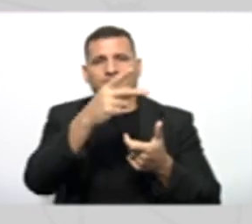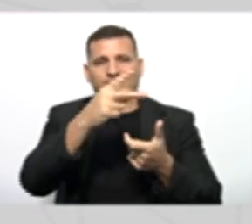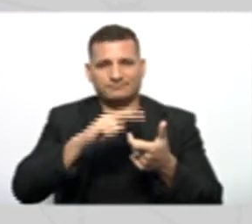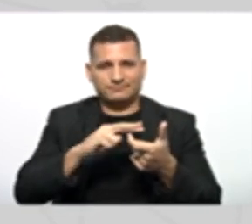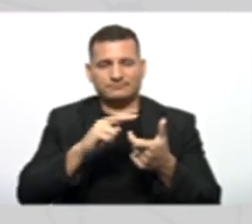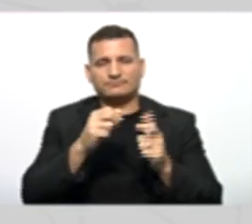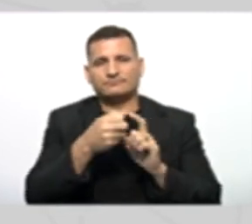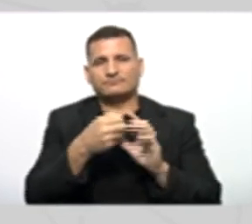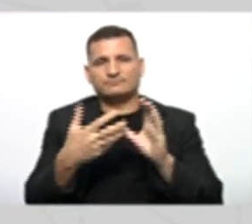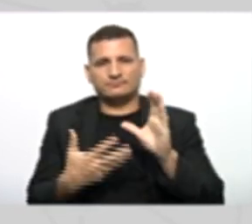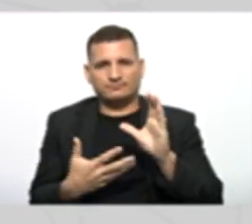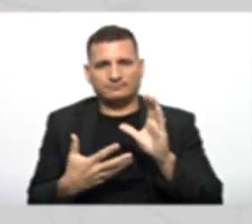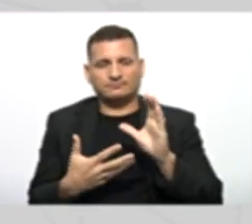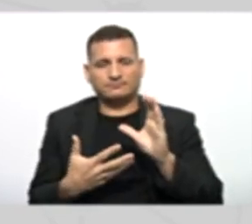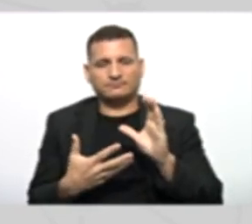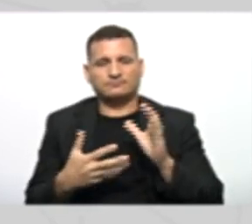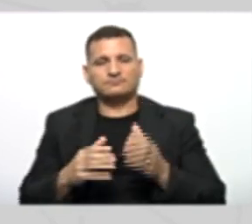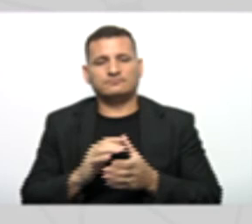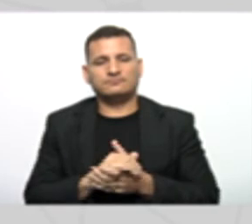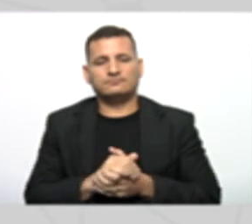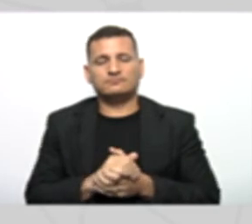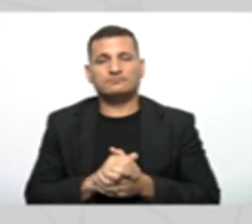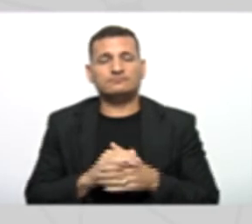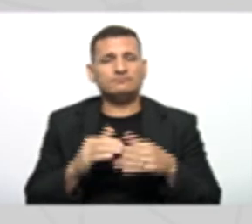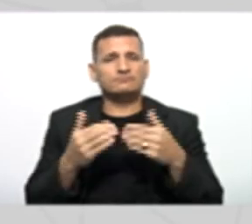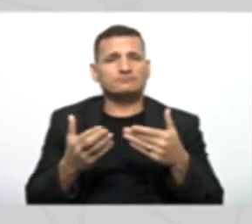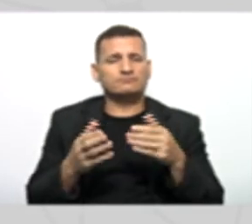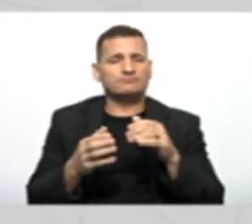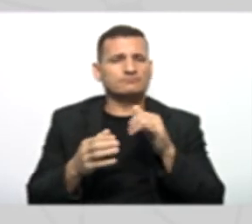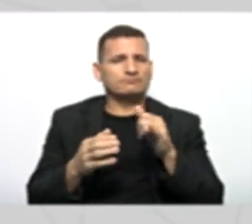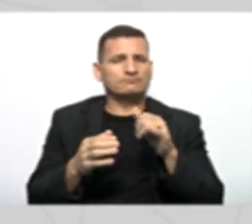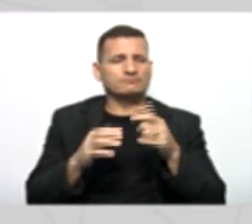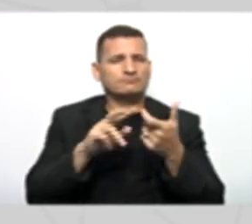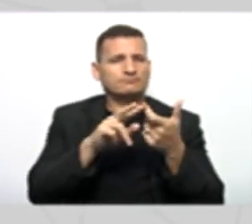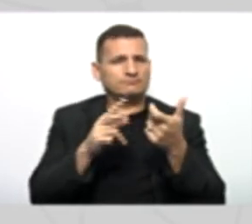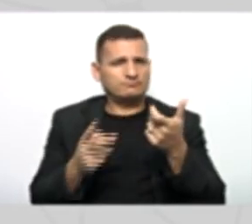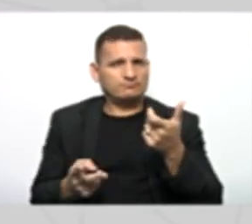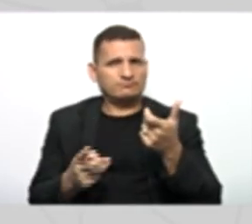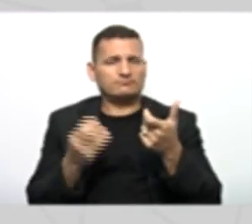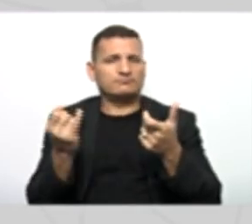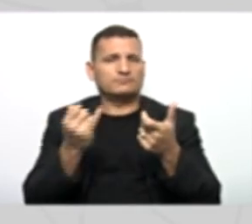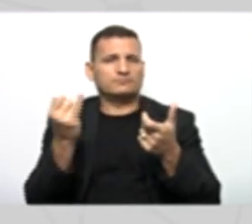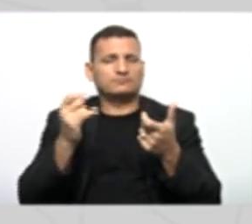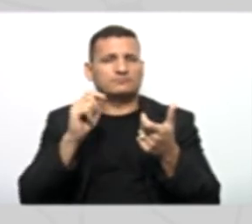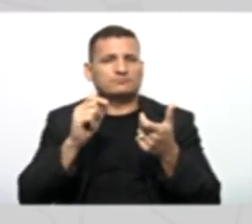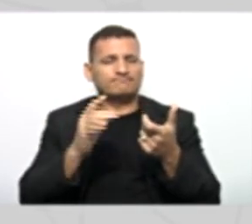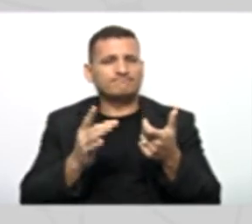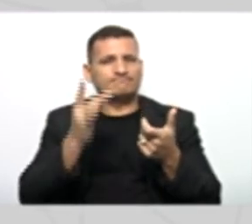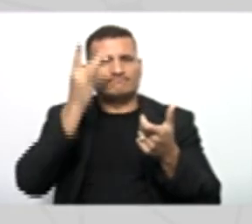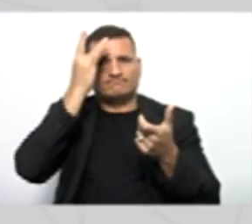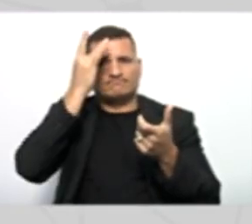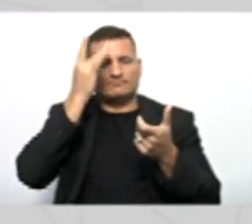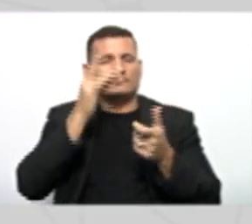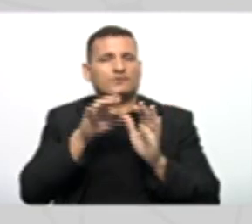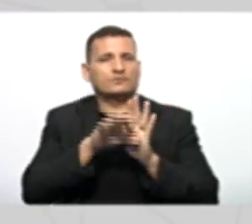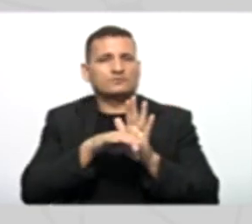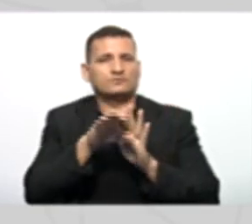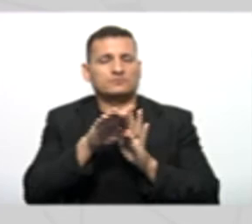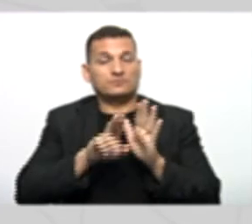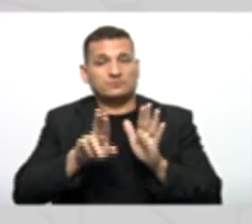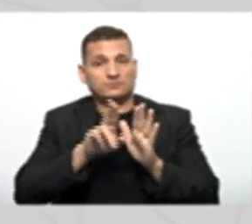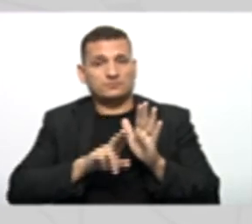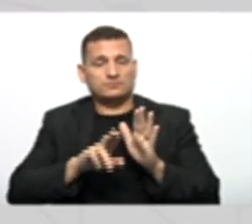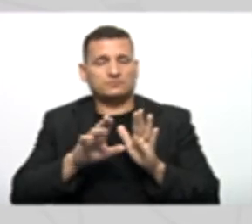características Então quando nós Estamos trabalhando Com herança É muito importante Fixar esse conceito De reutilização De código